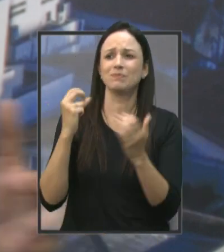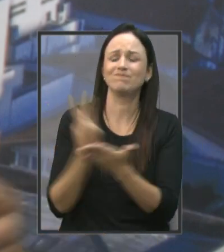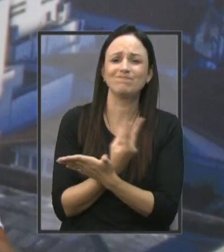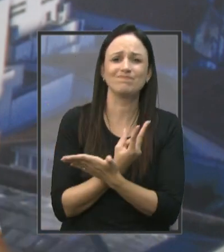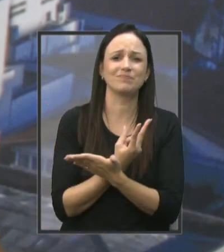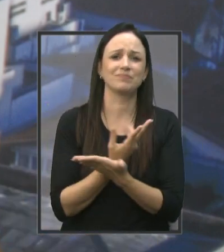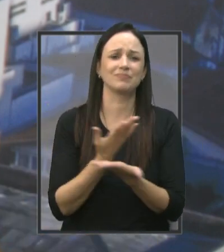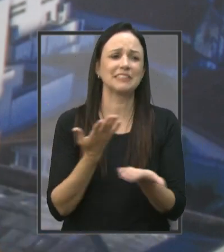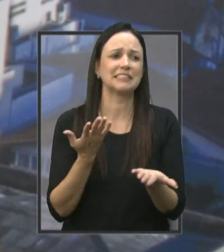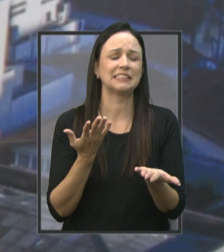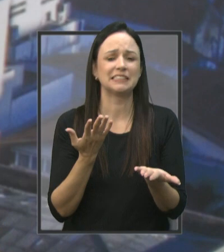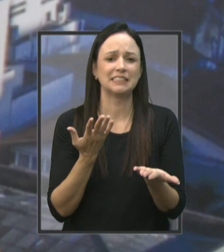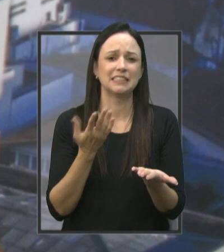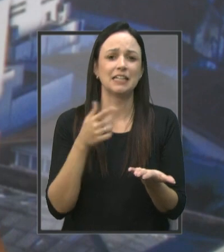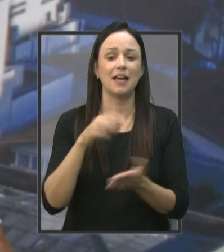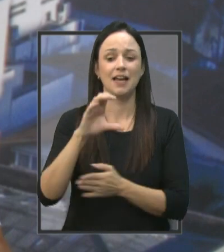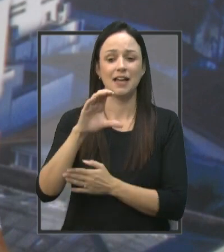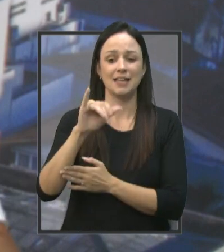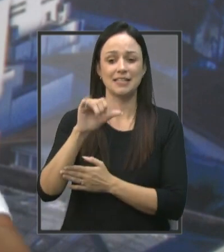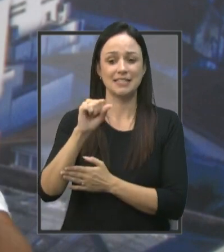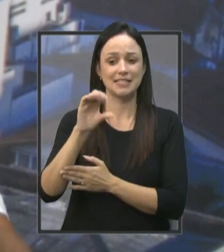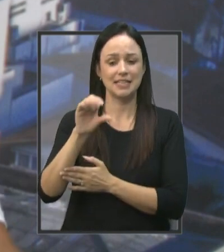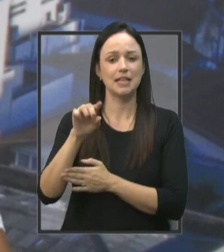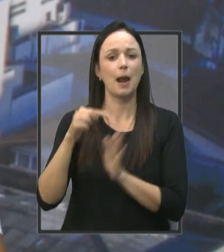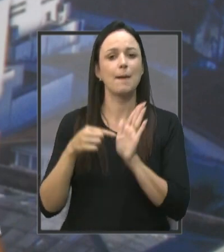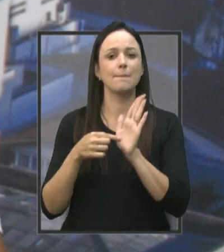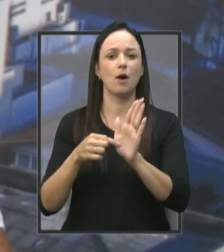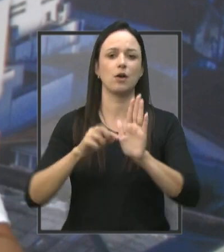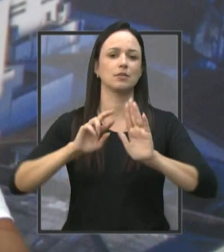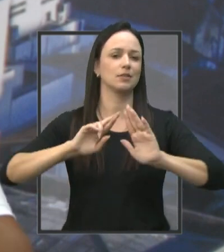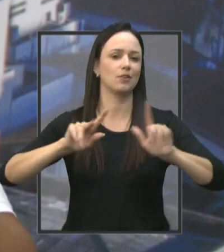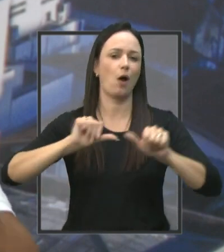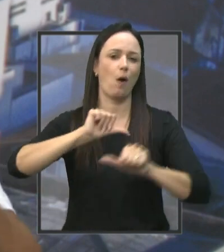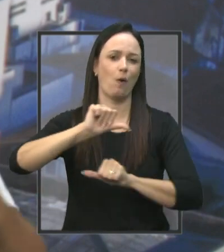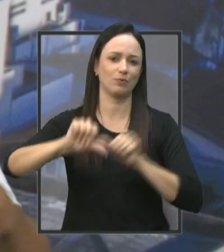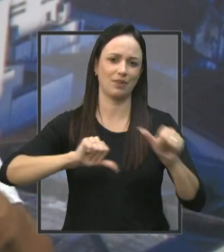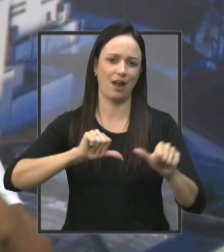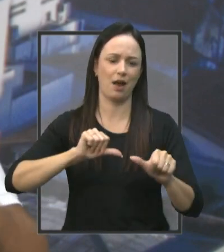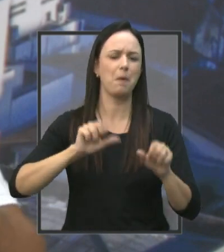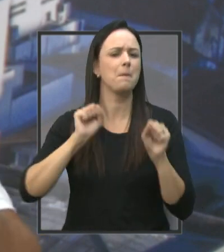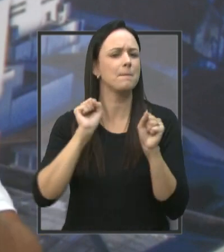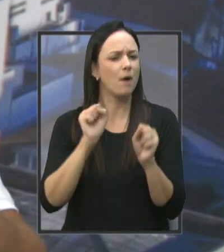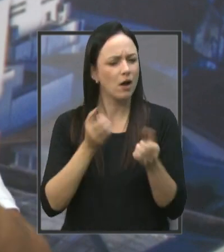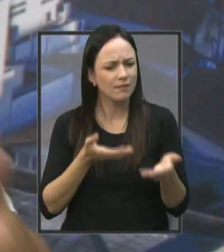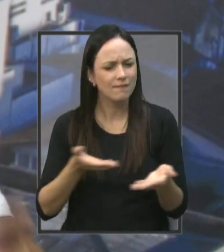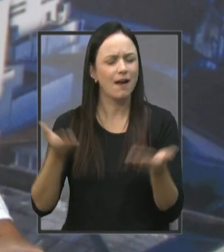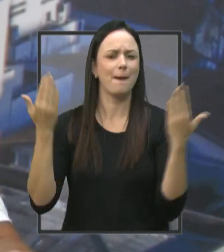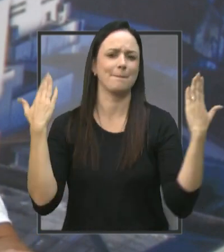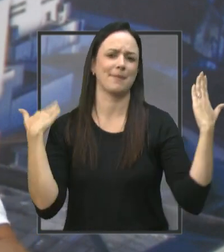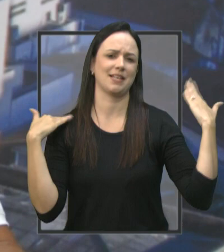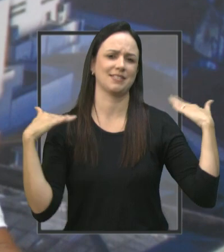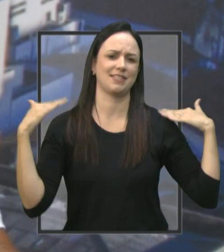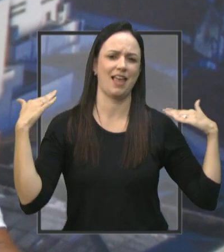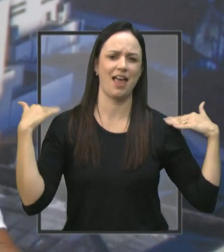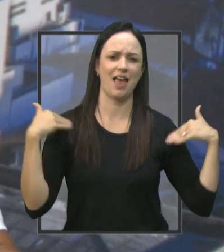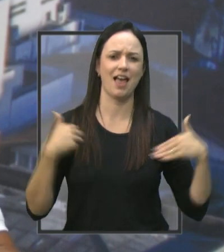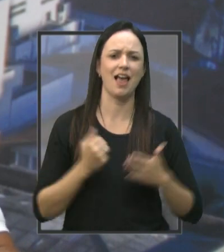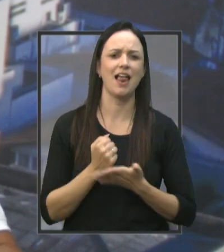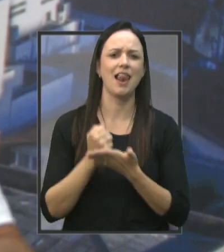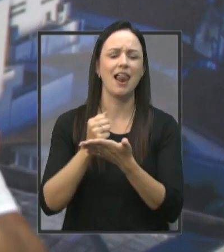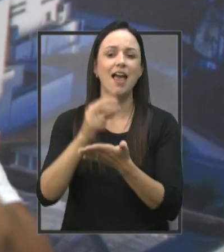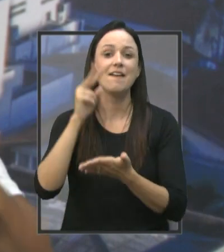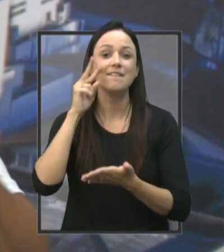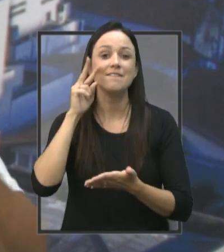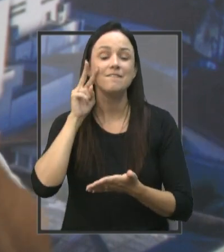Nós estamos mostrando Ao contrário Que eles podem Passear Que eles podem Nós levamos ele Para assistir o jogo Do